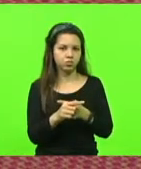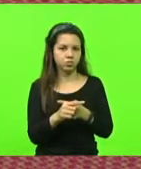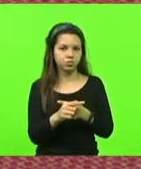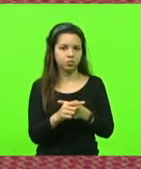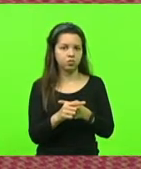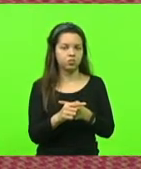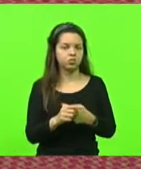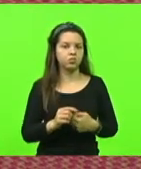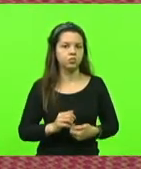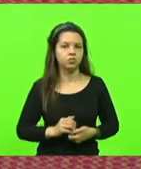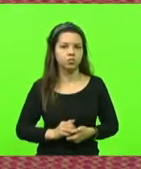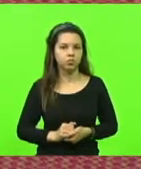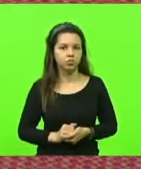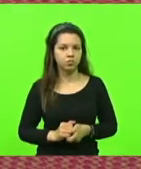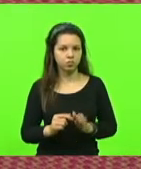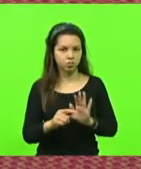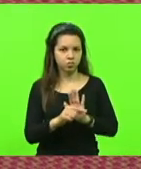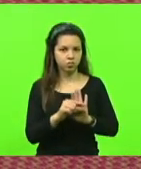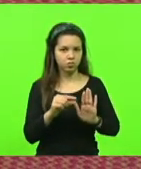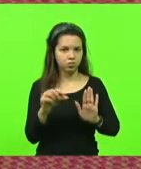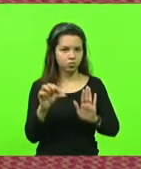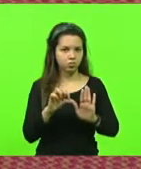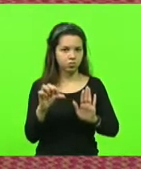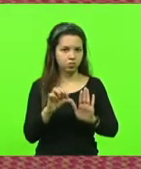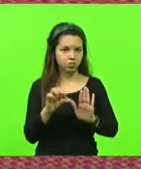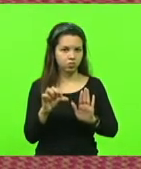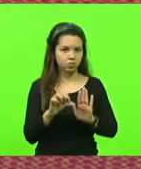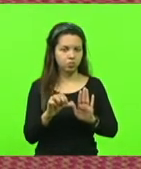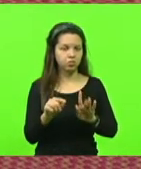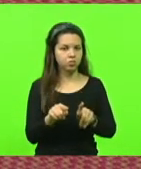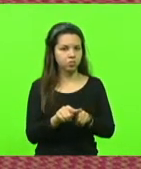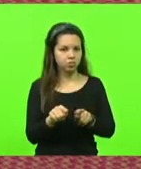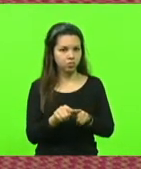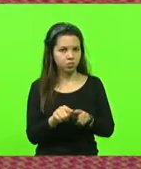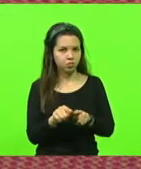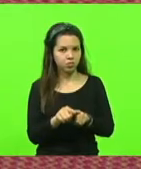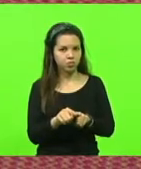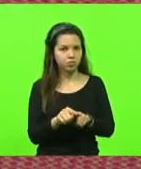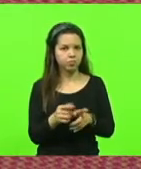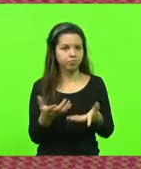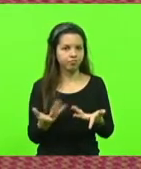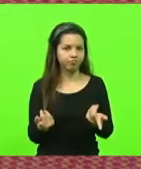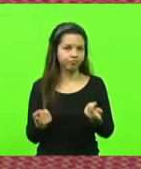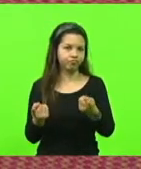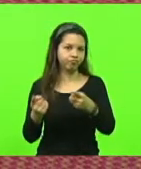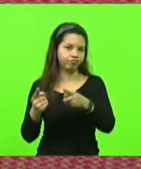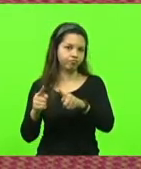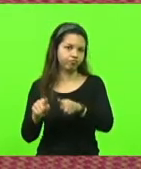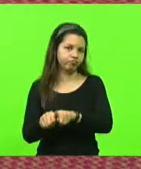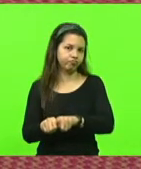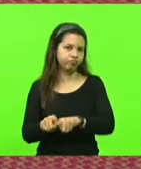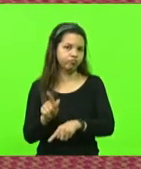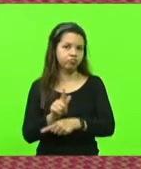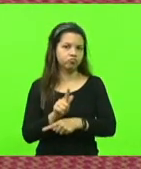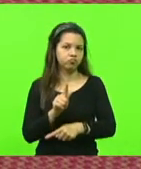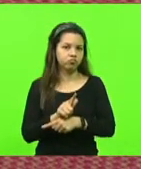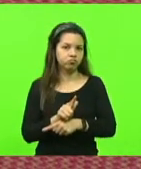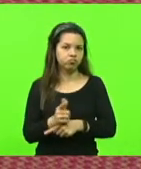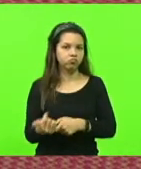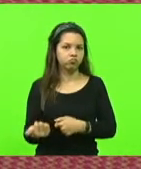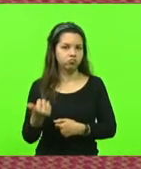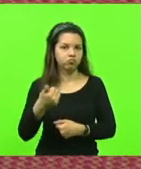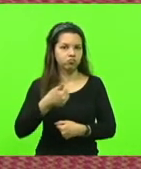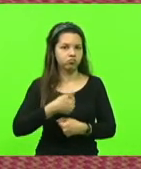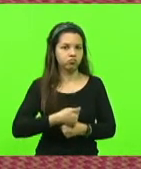E o parágrafo nono ao pretender vincular automaticamente o gestor substituto